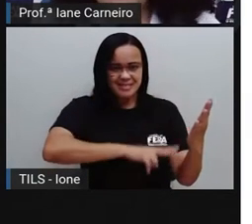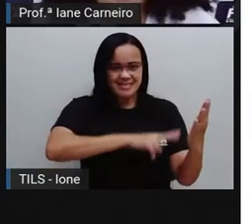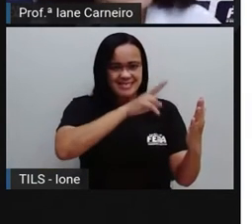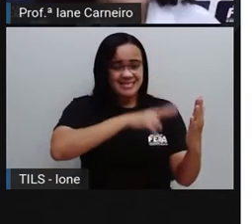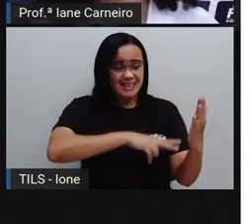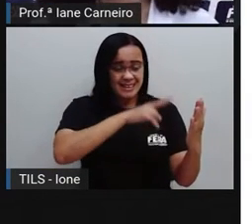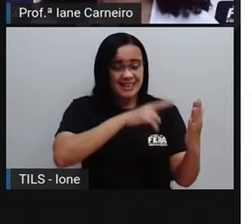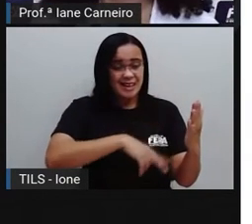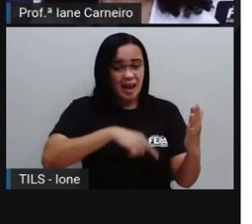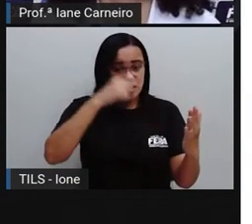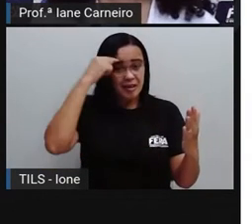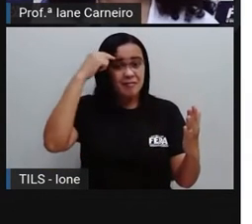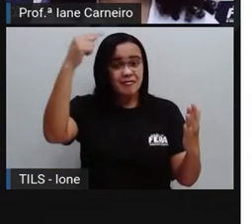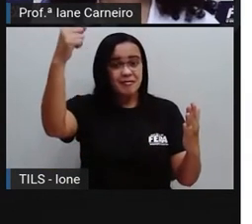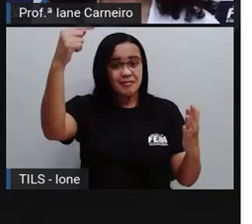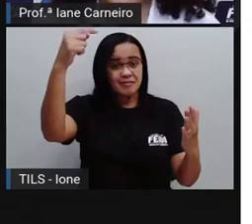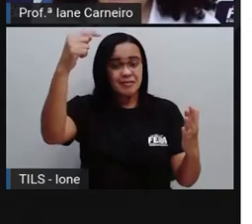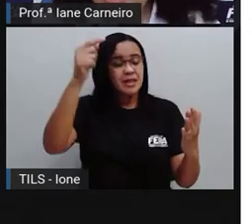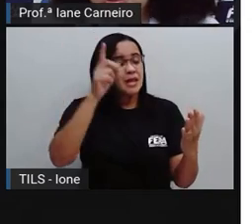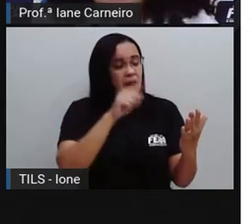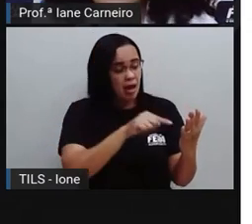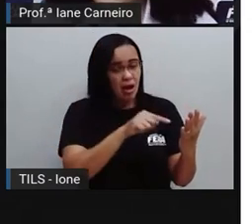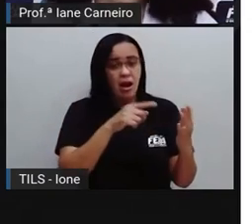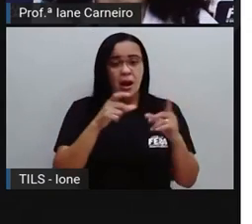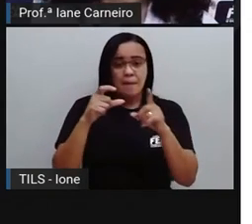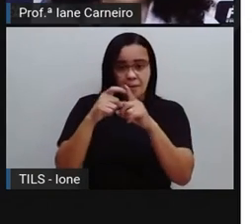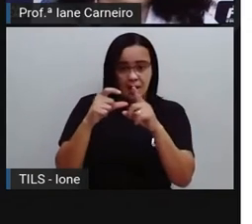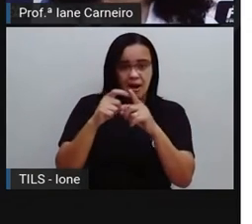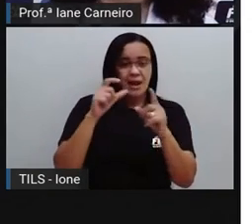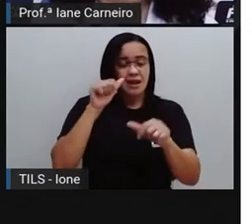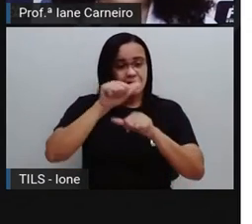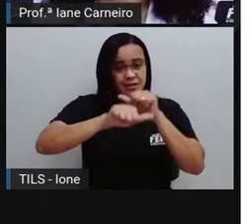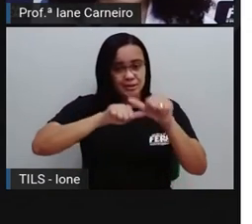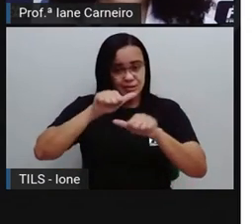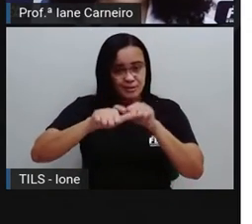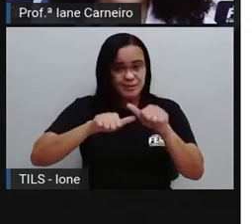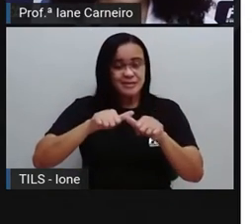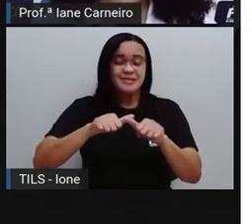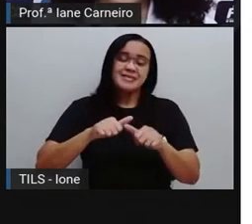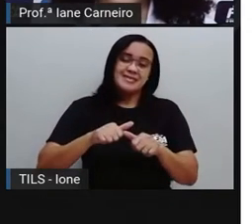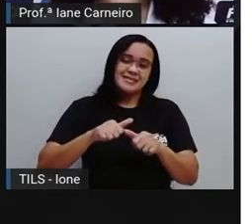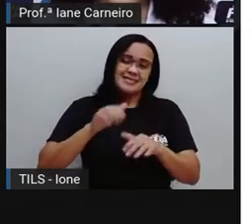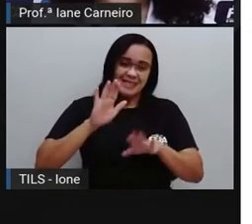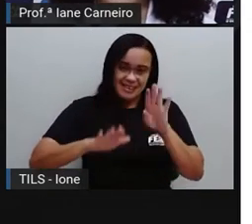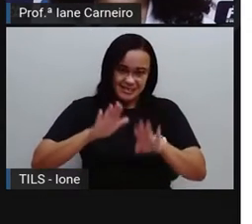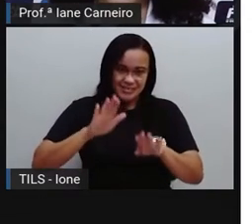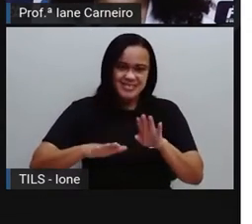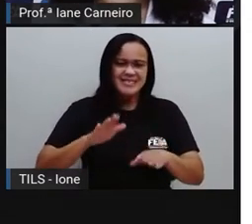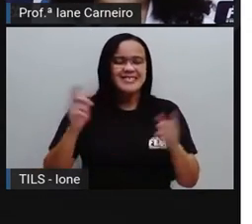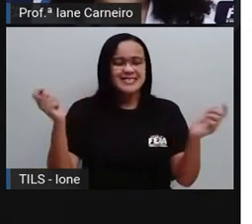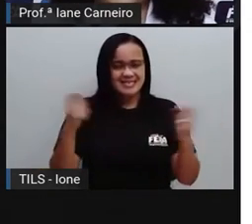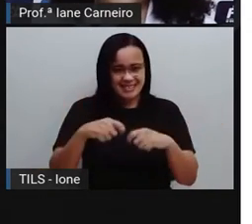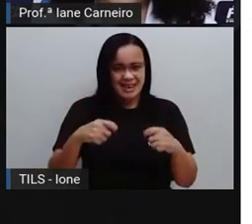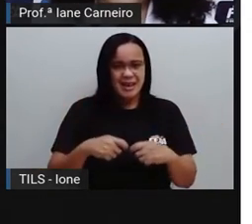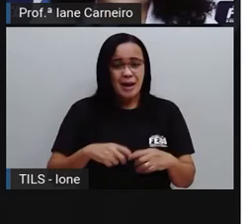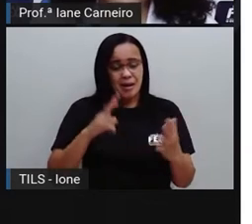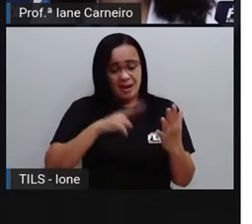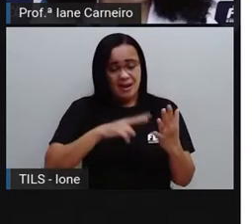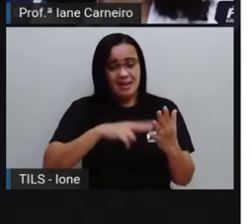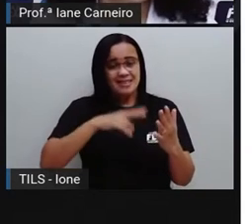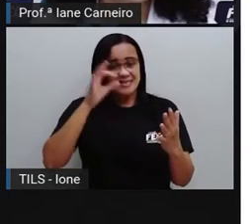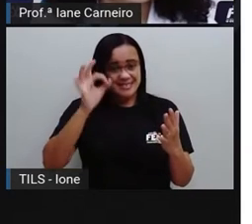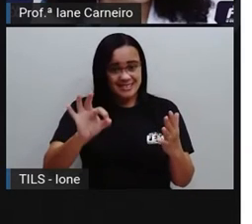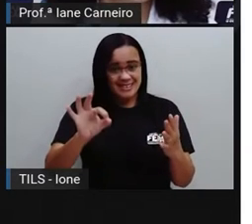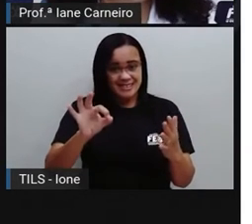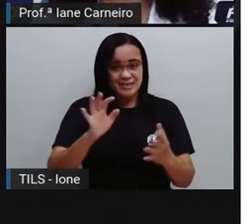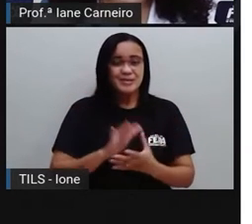A professora sempre fala isso porque, né, é assim que a gente vai aprendendo a escrever corretamente. Aqui